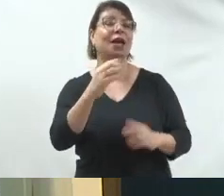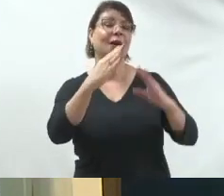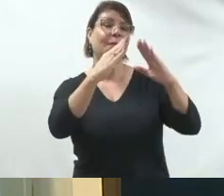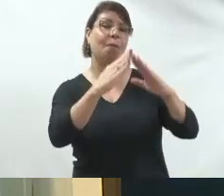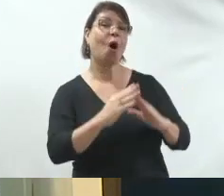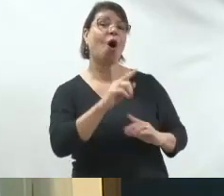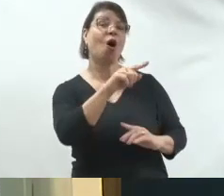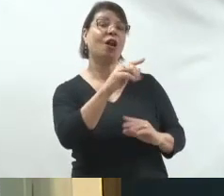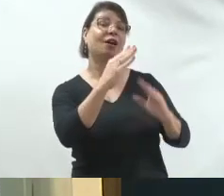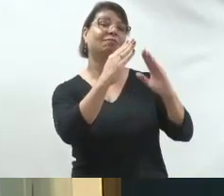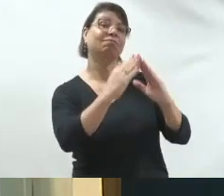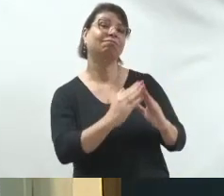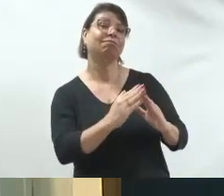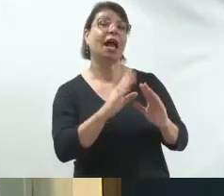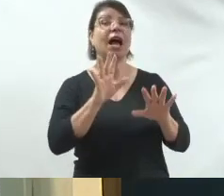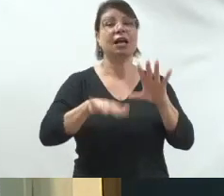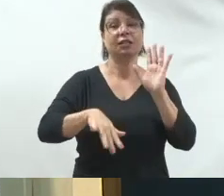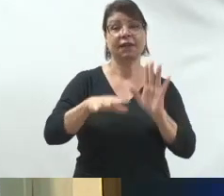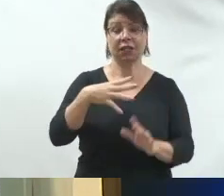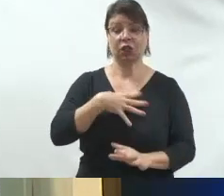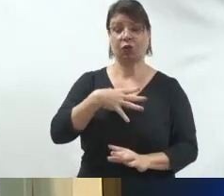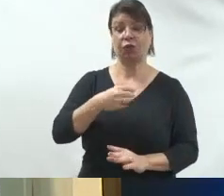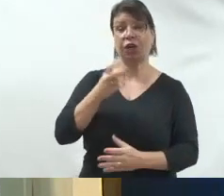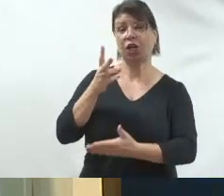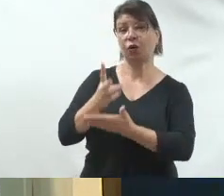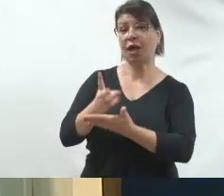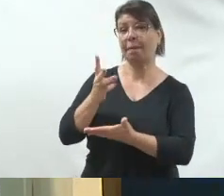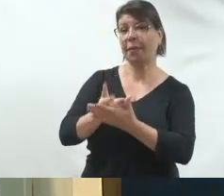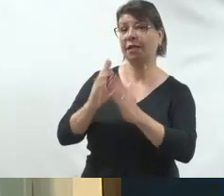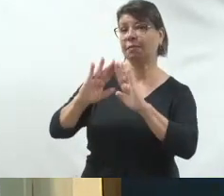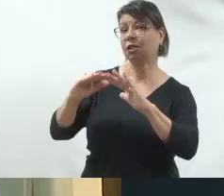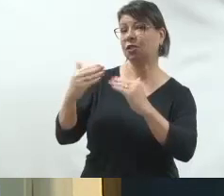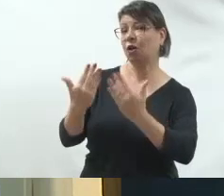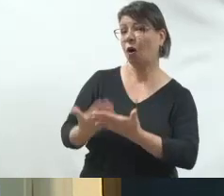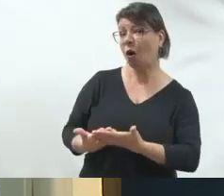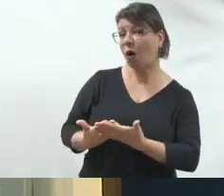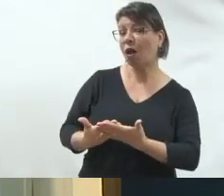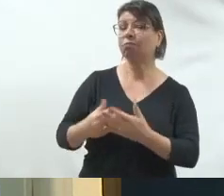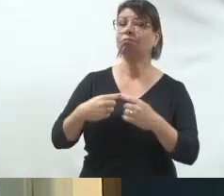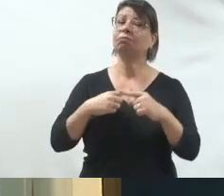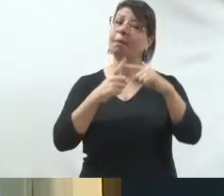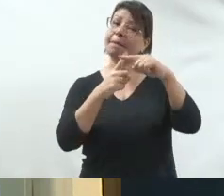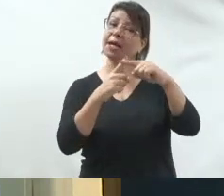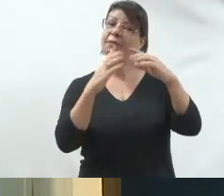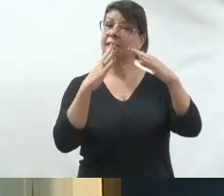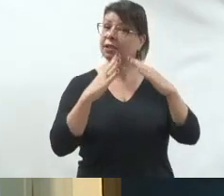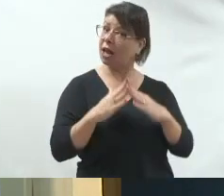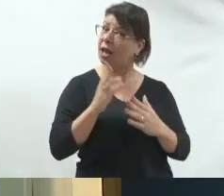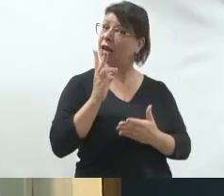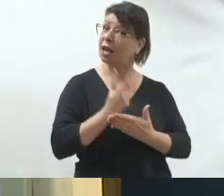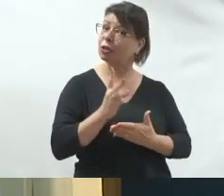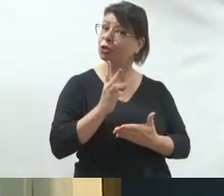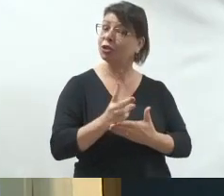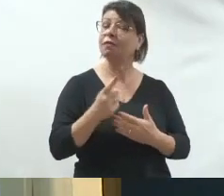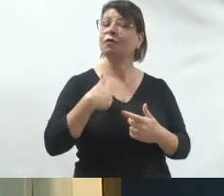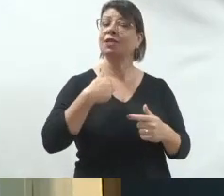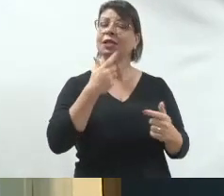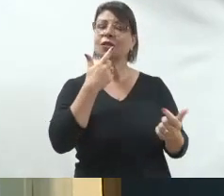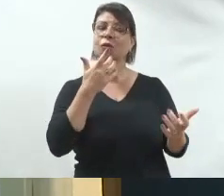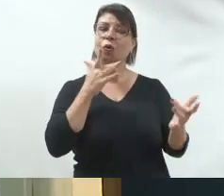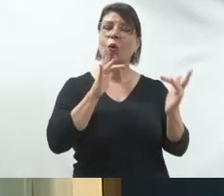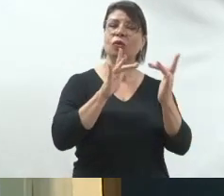O filho estuda na mesma escola, nós frequentamos a mesma igreja, então você tem uma relação